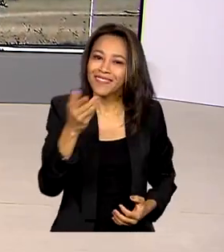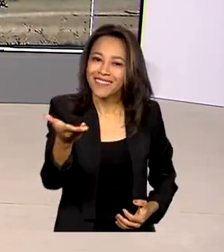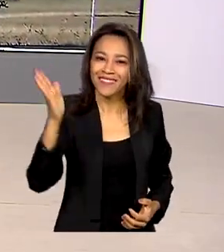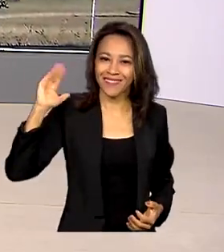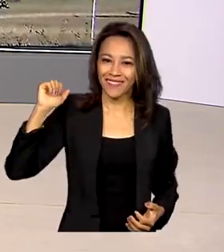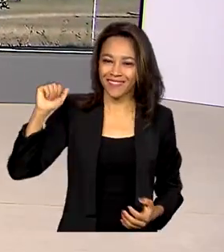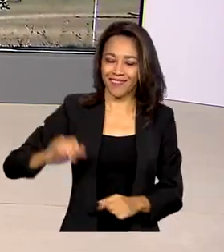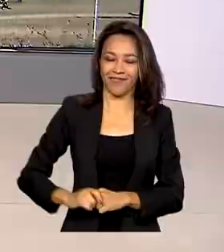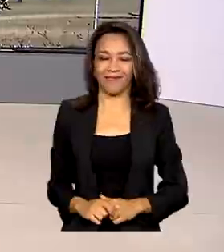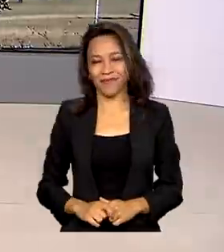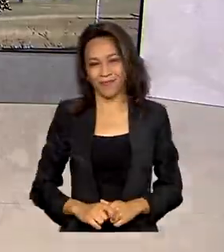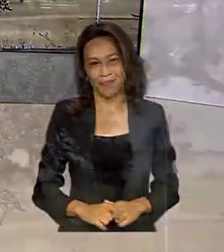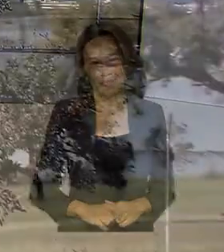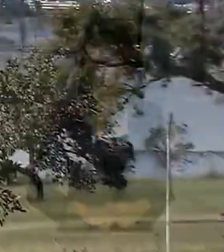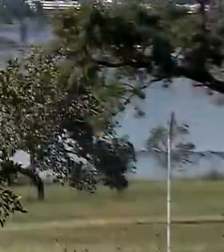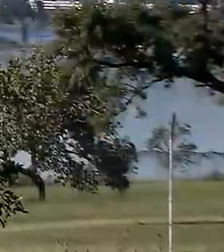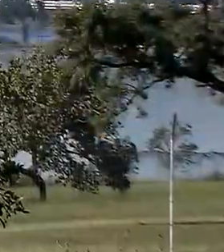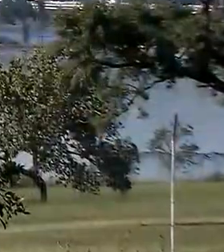você. Tchau!